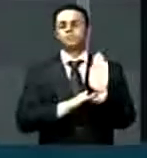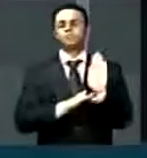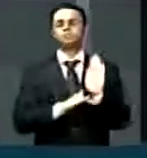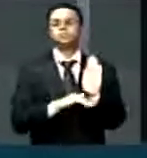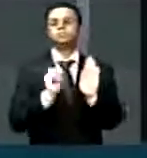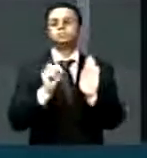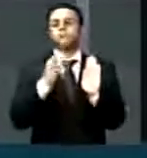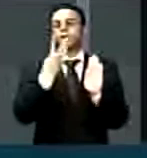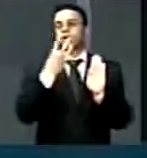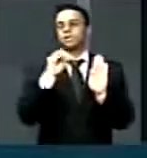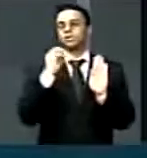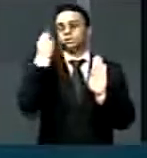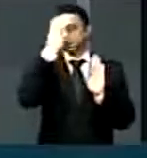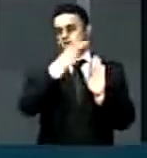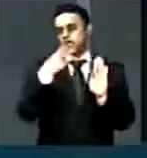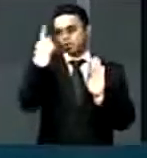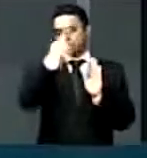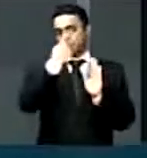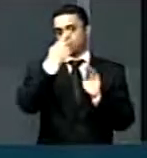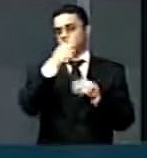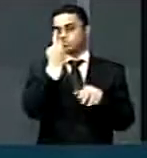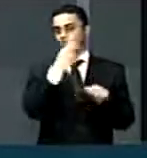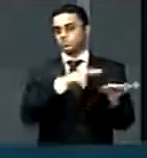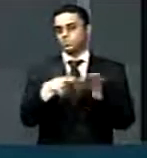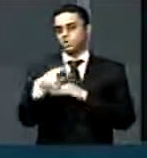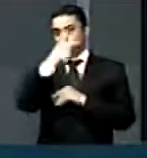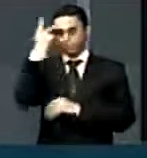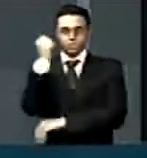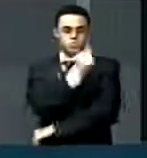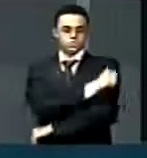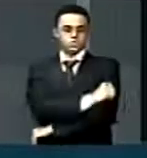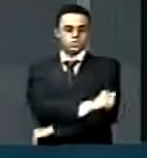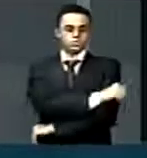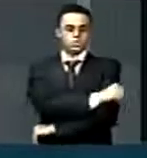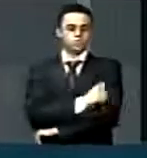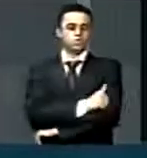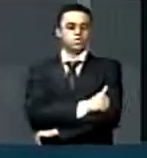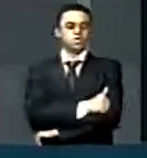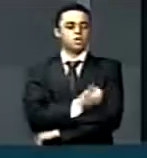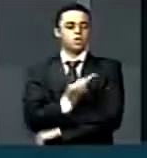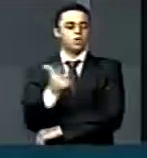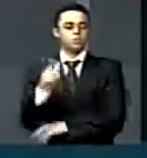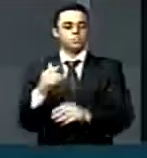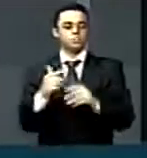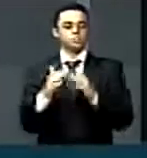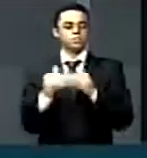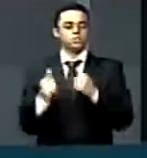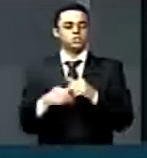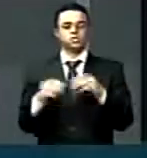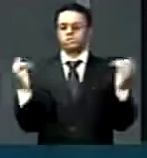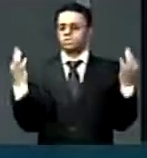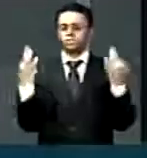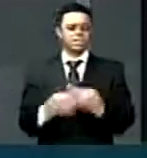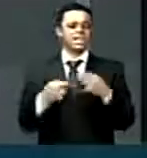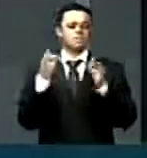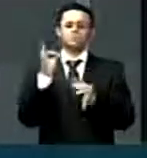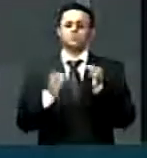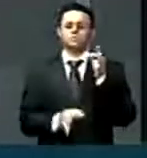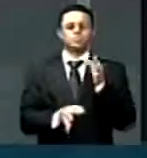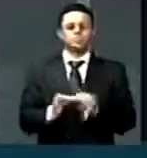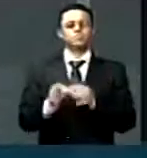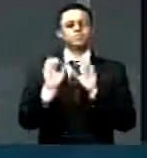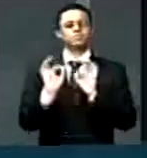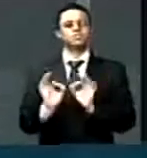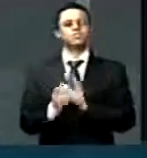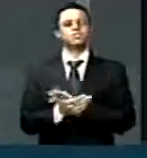as 30 horas semanais para a enfermagem. Outra reivindicação absolutamente justa com